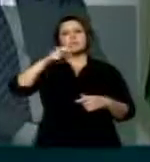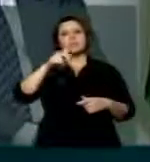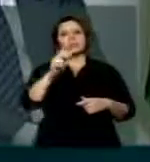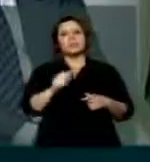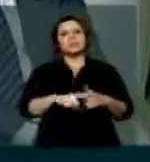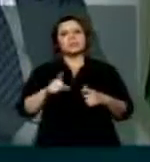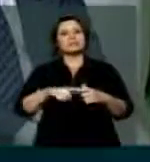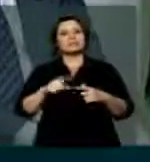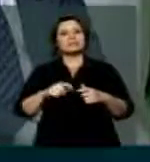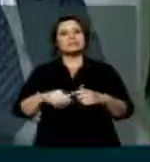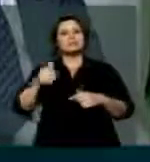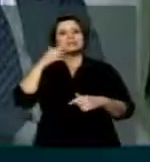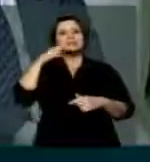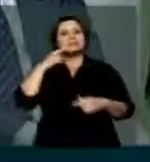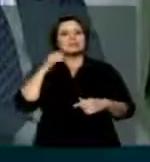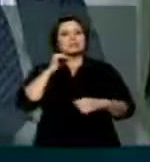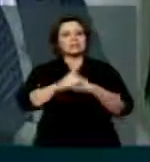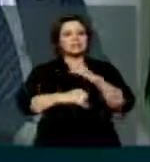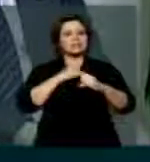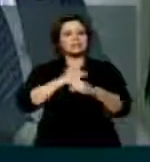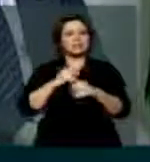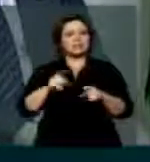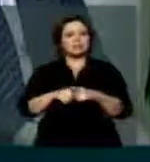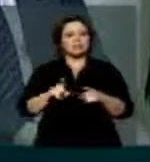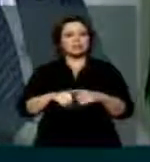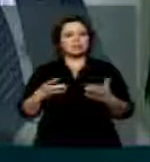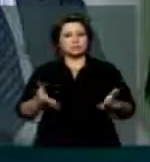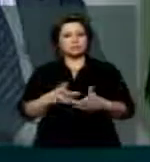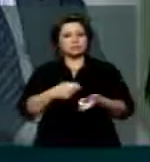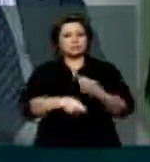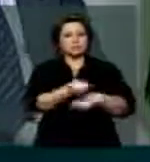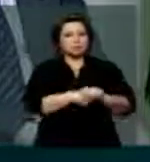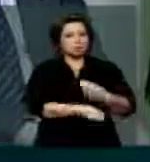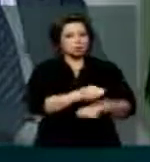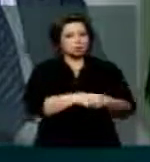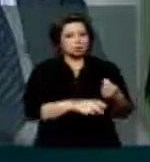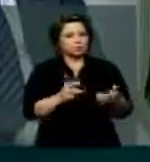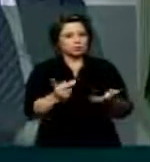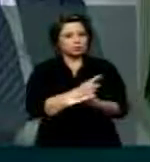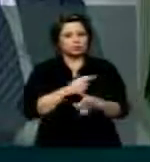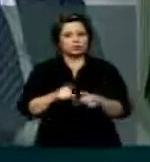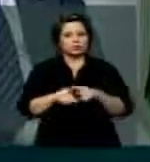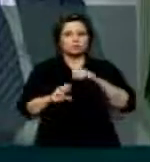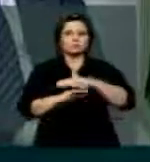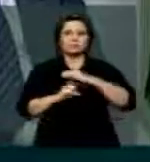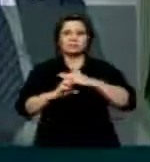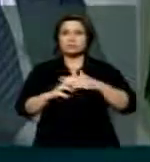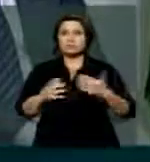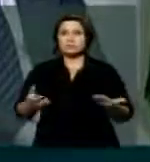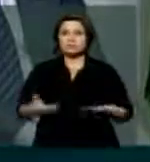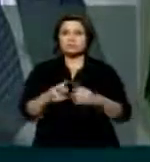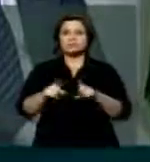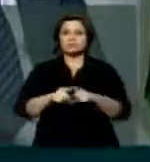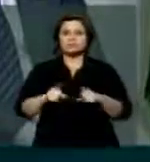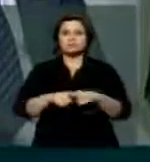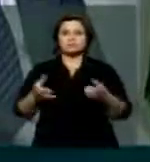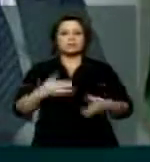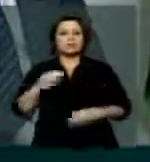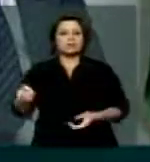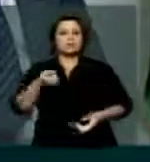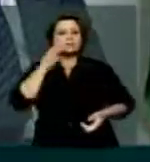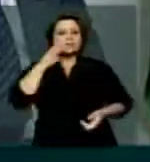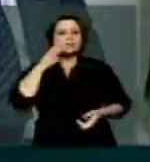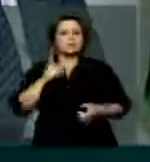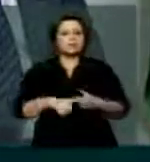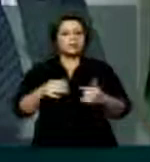A banda larga é um verdadeiro estelionato comercial praticado por essas empresas. Queriam linhões